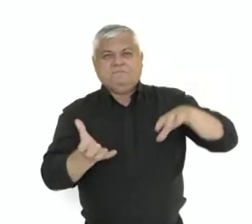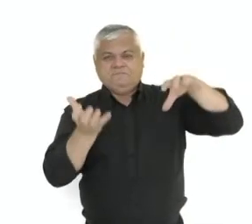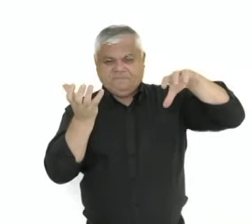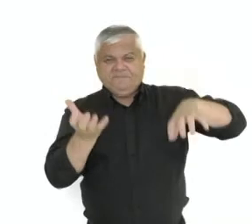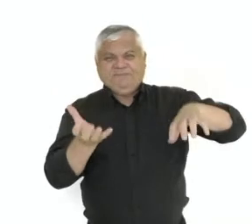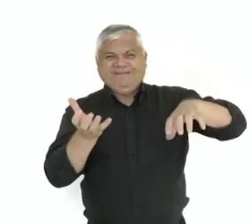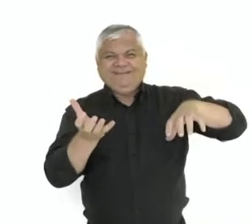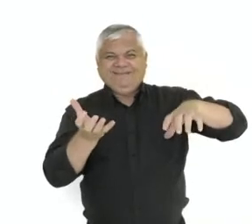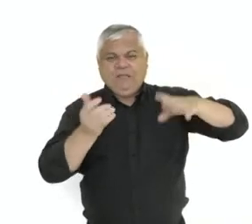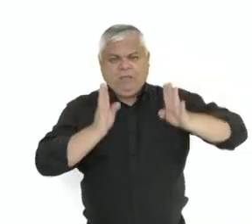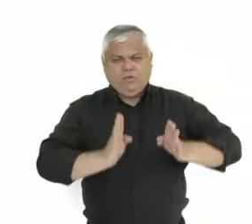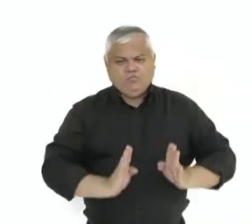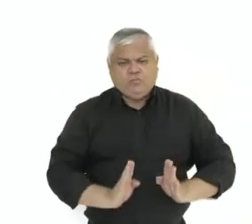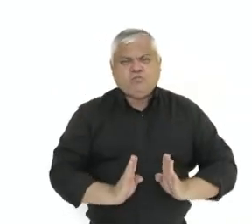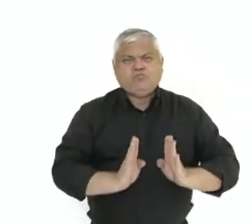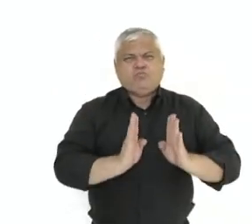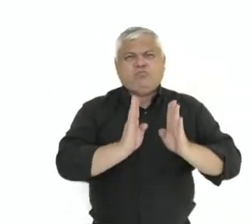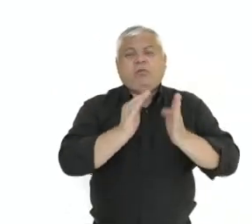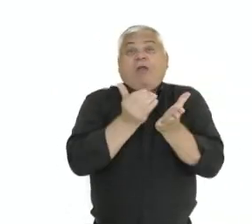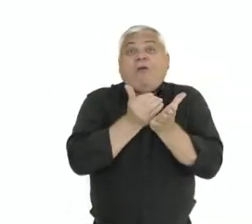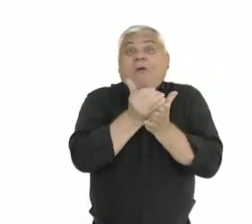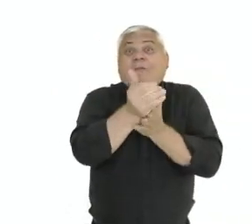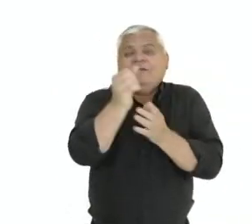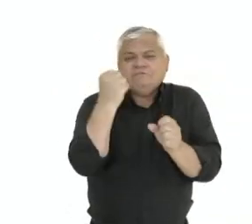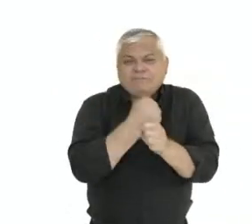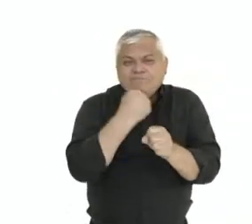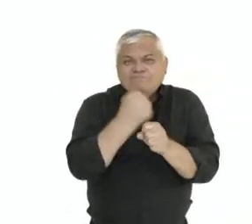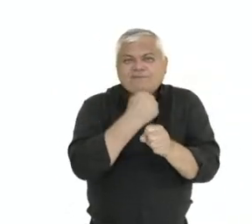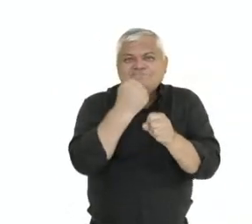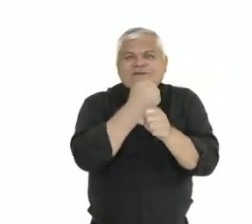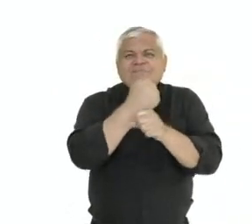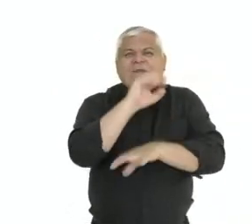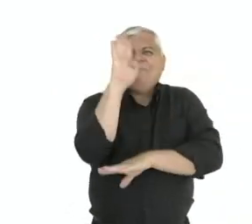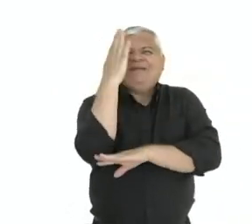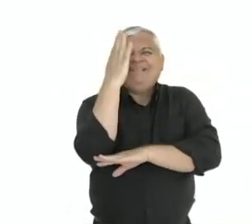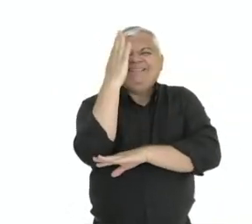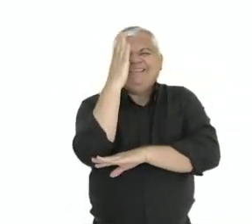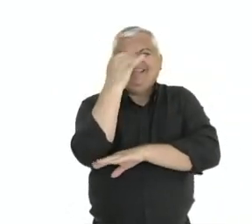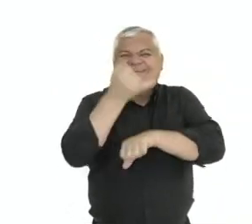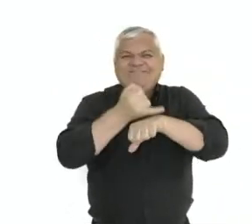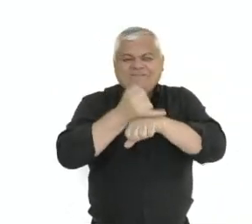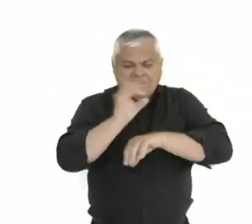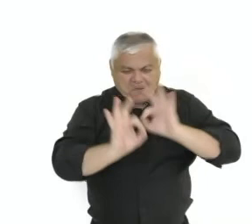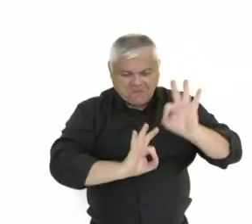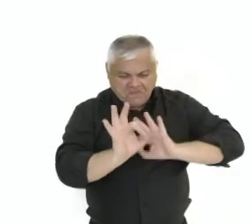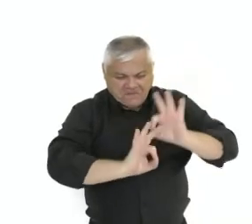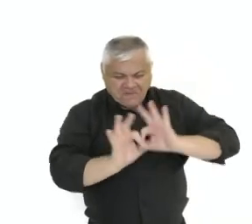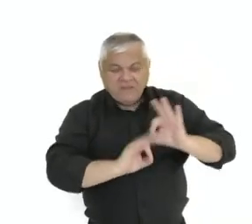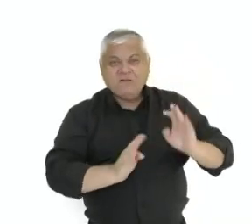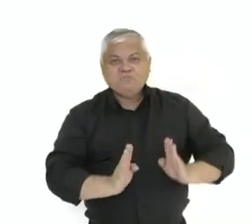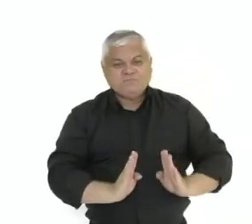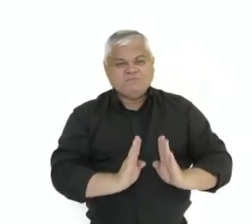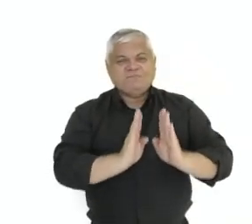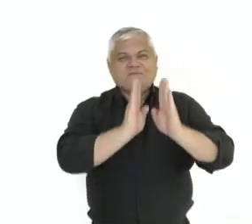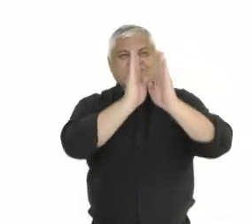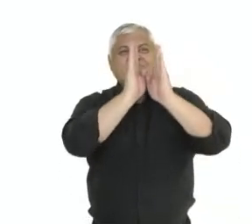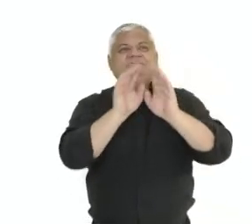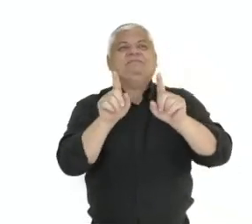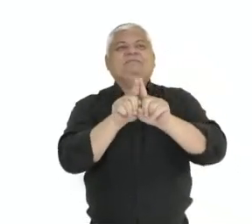Nacional, ainda uma construção que ainda está aqui. Por exemplo, só os ossos estão ainda desenvolvendo. E também a